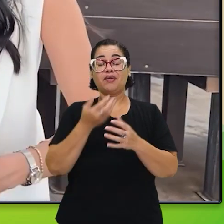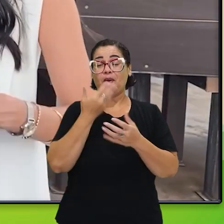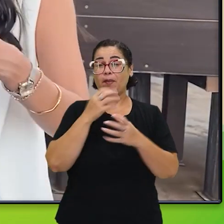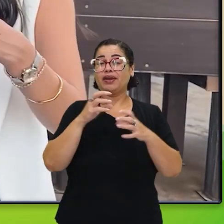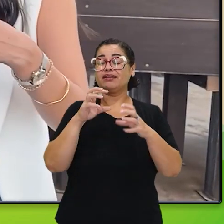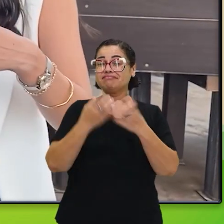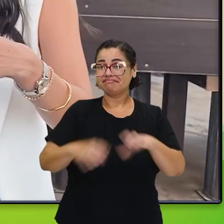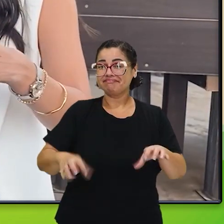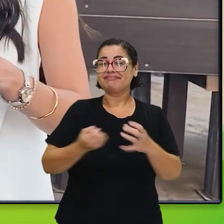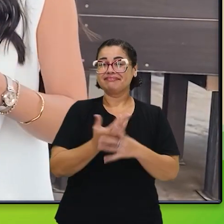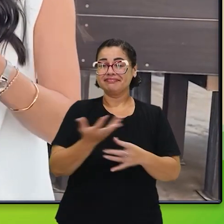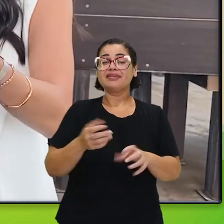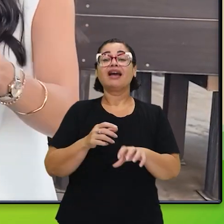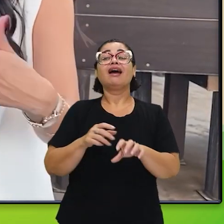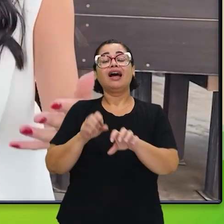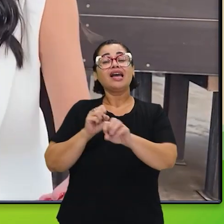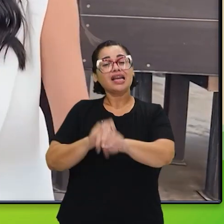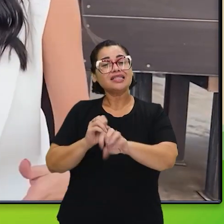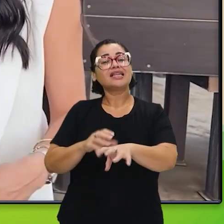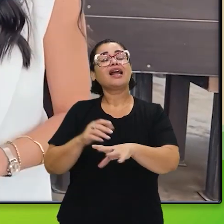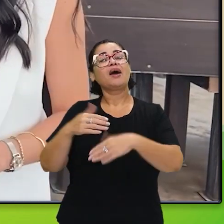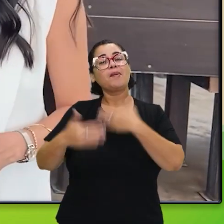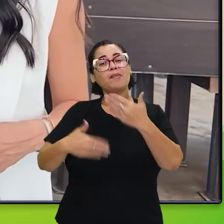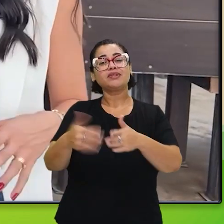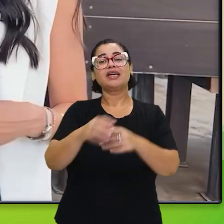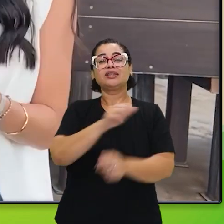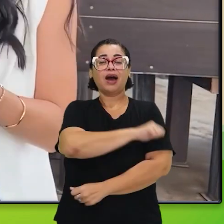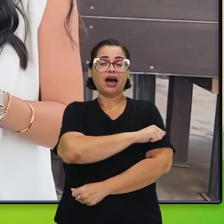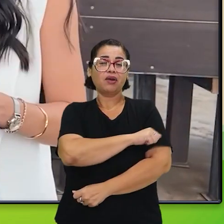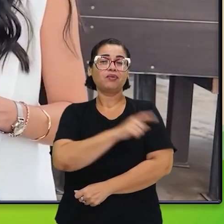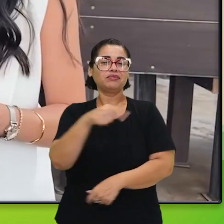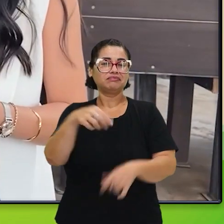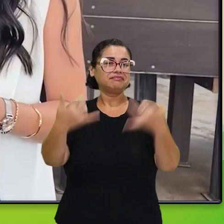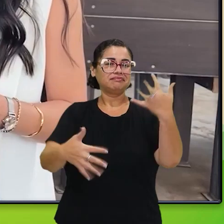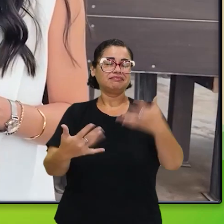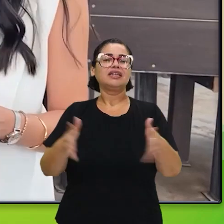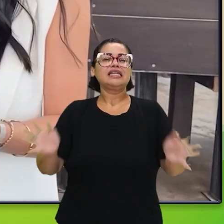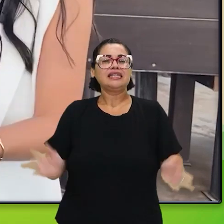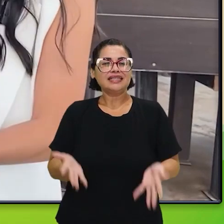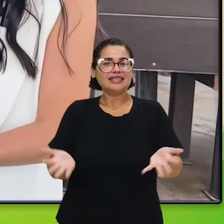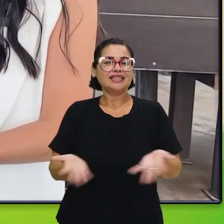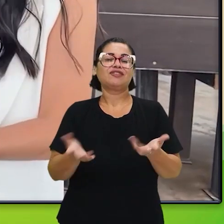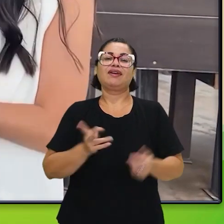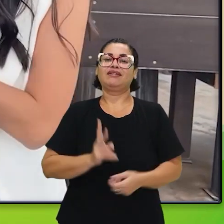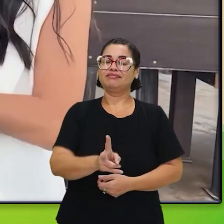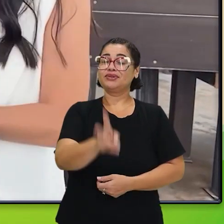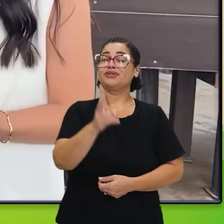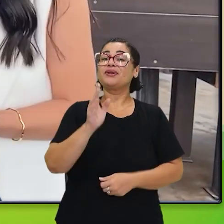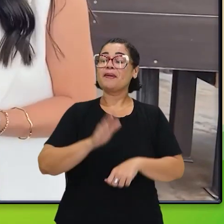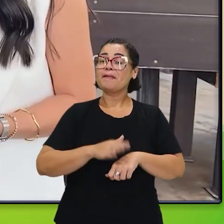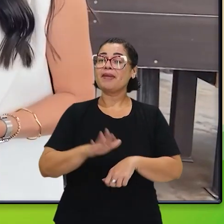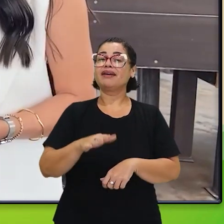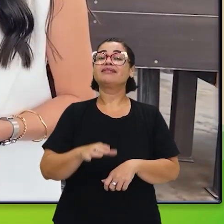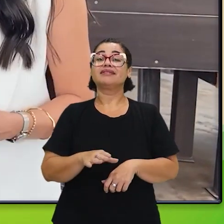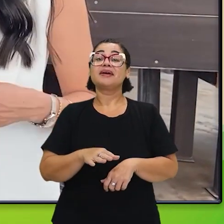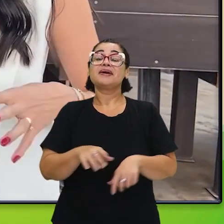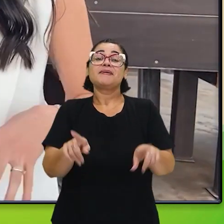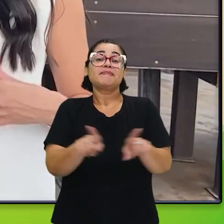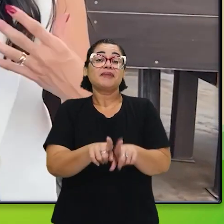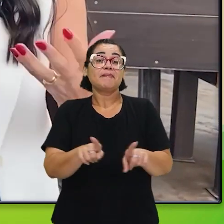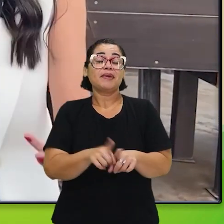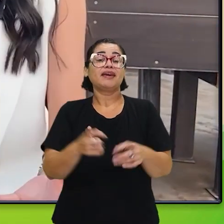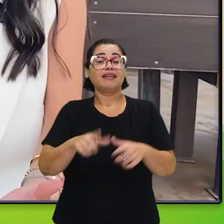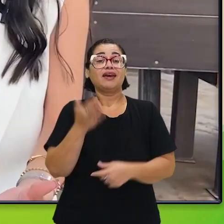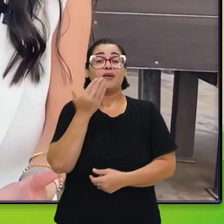projeto de hortas ali pra tanto incentivar, ensinar os alunos, né, esse processo que vocês estão falando mesmo,